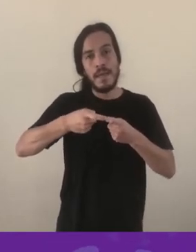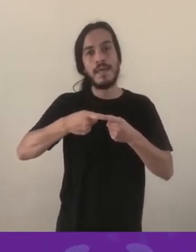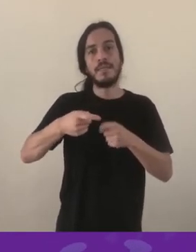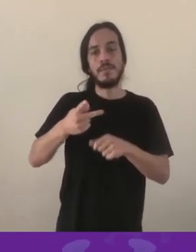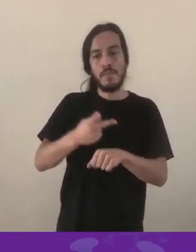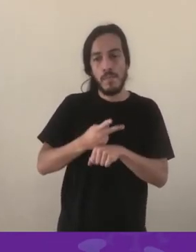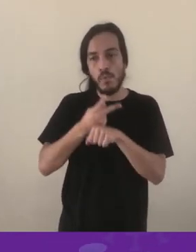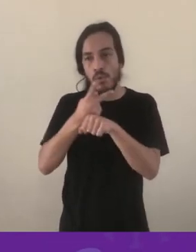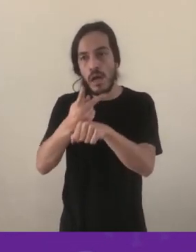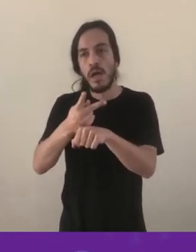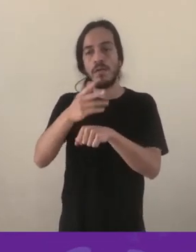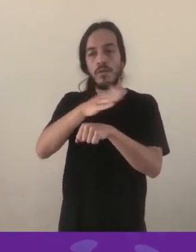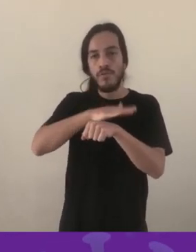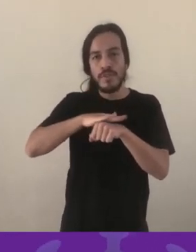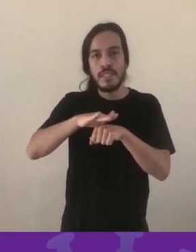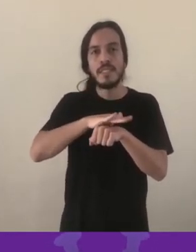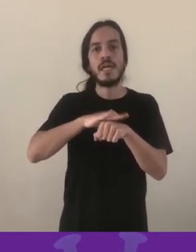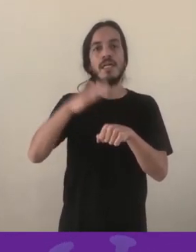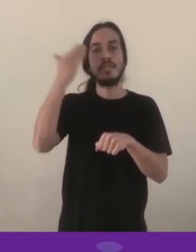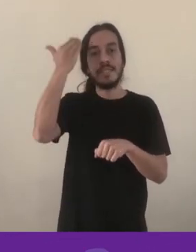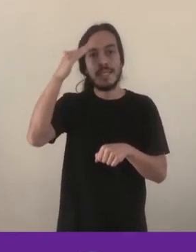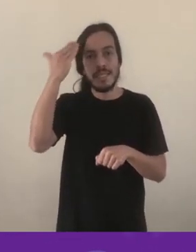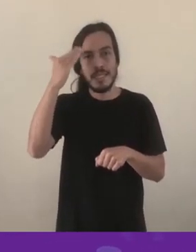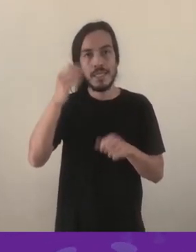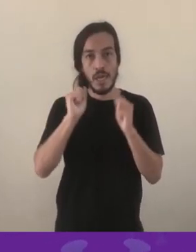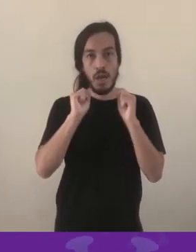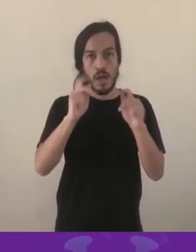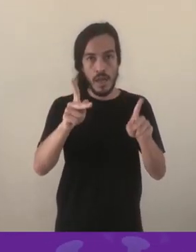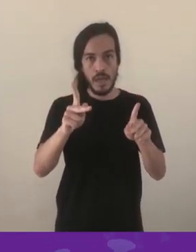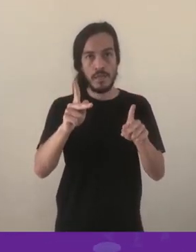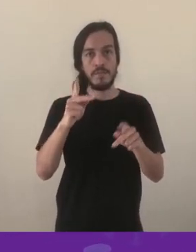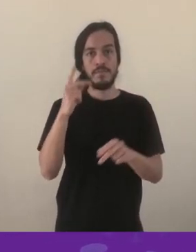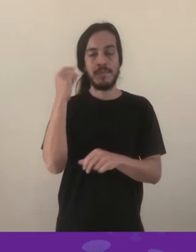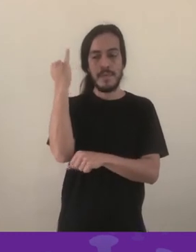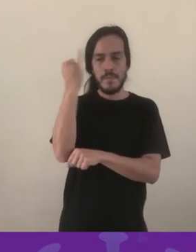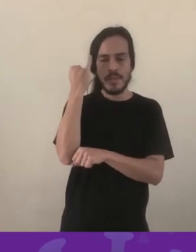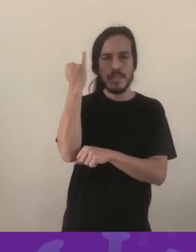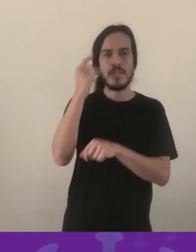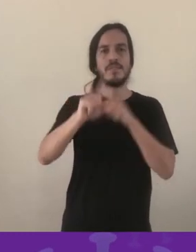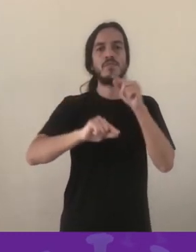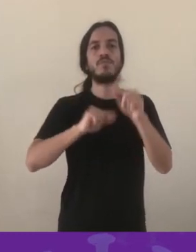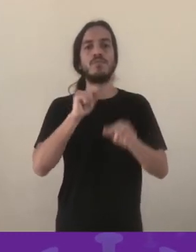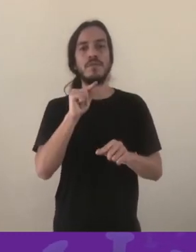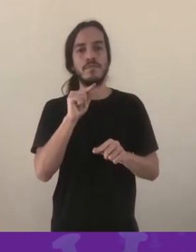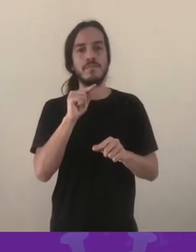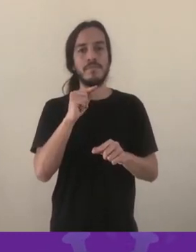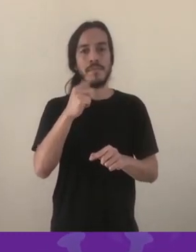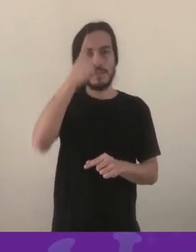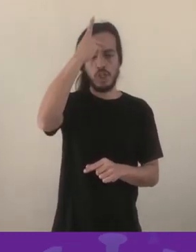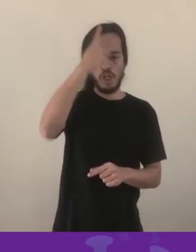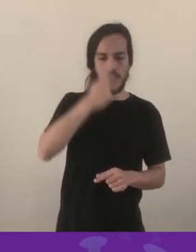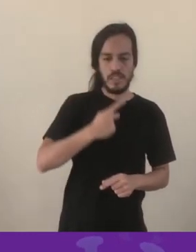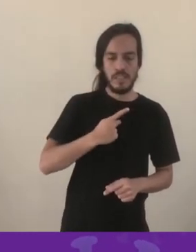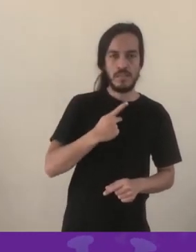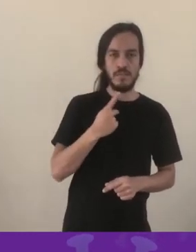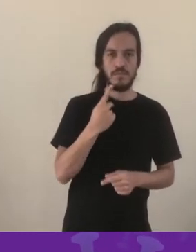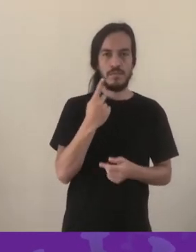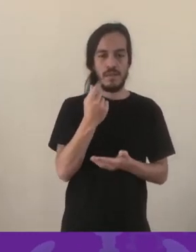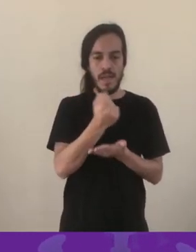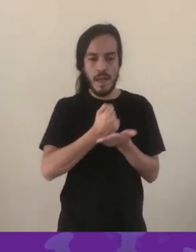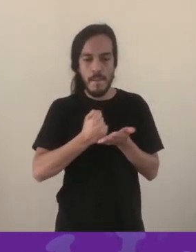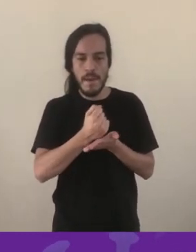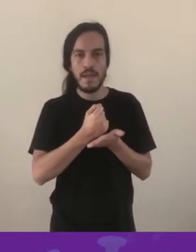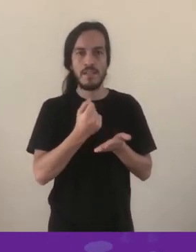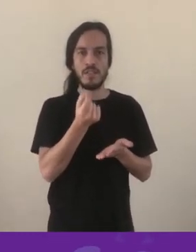usar cloroquina sem ser por prescrição médica e de um médico que faça o acompanhamento da pessoa